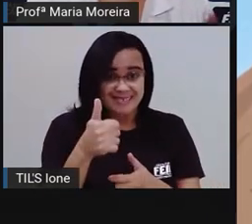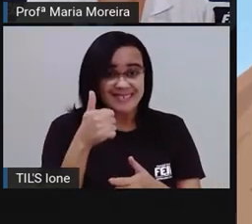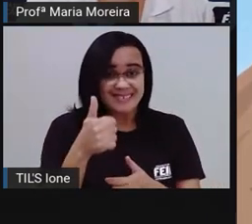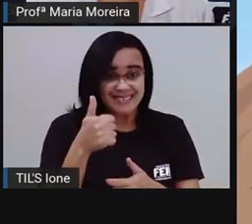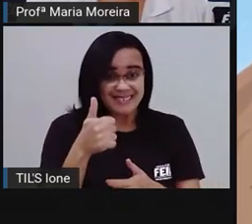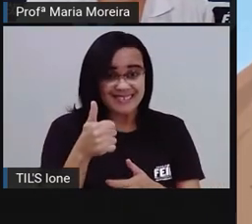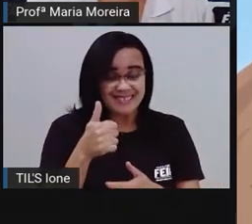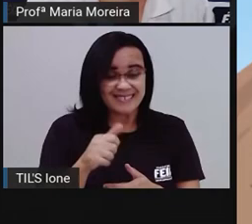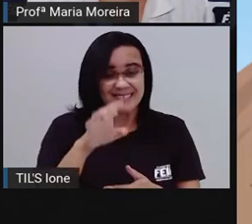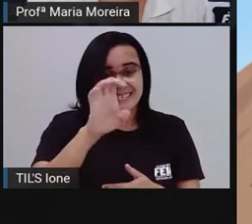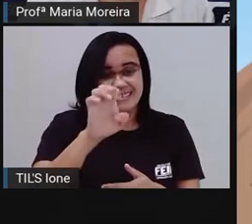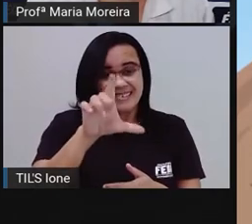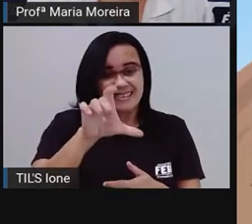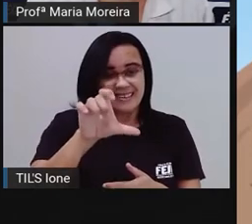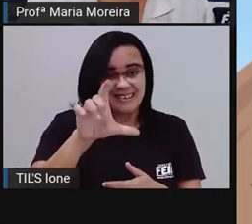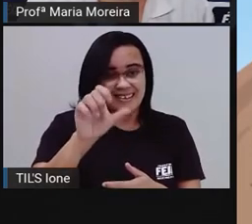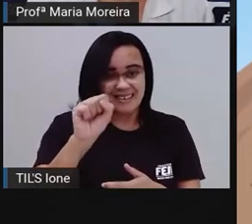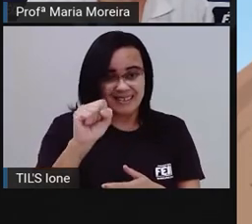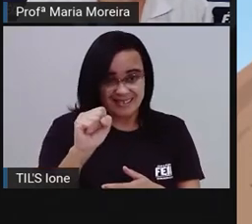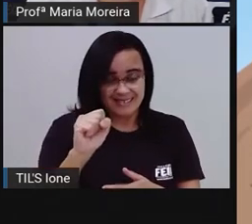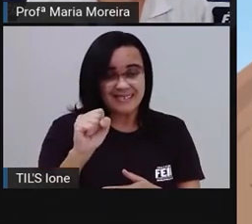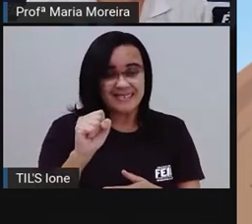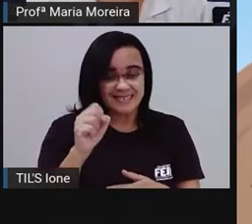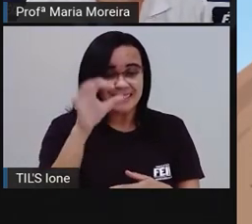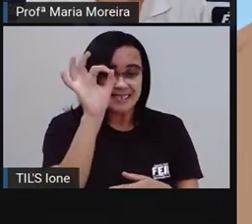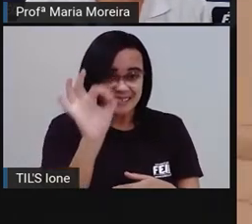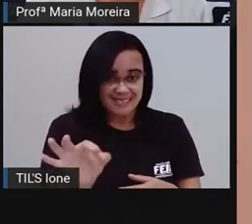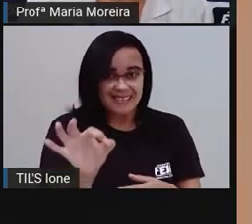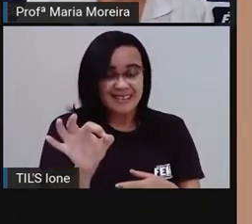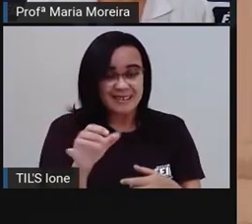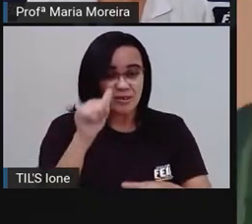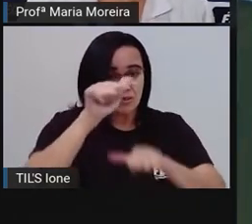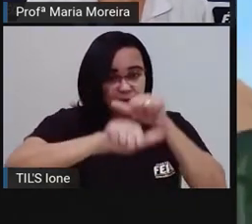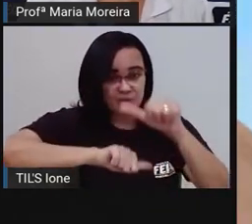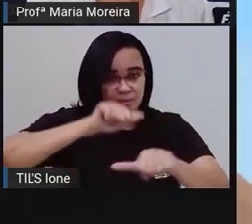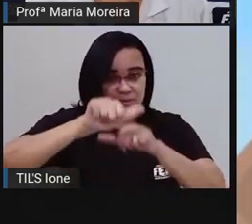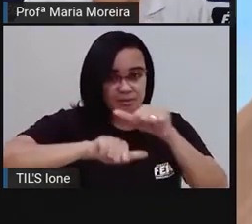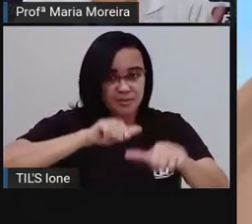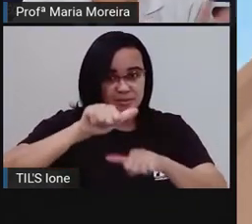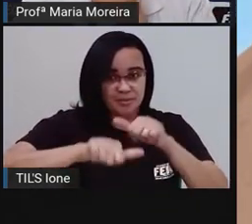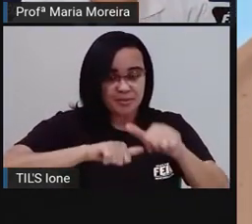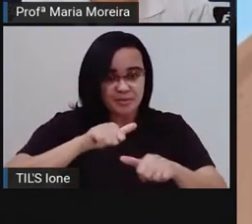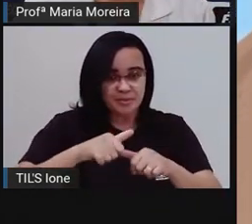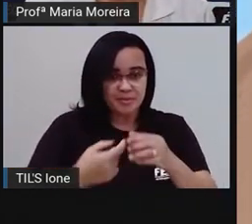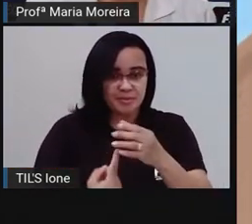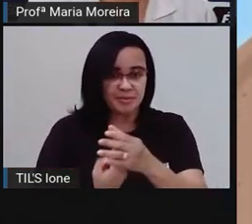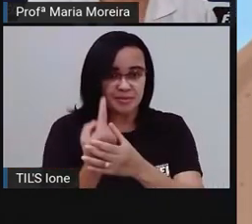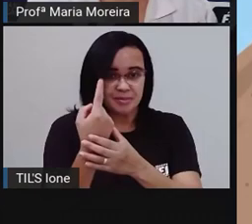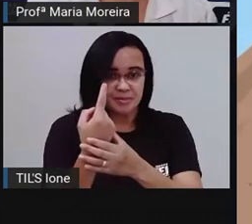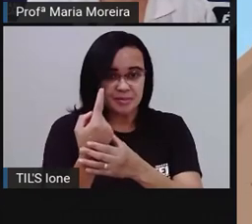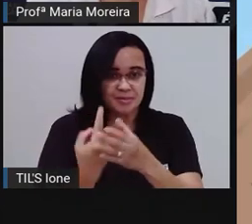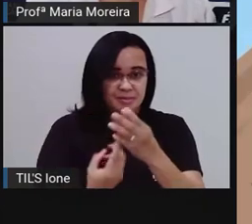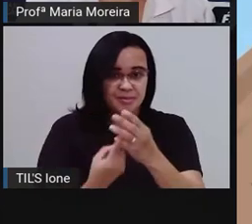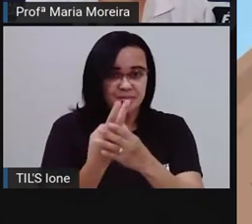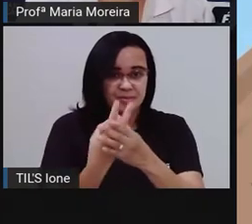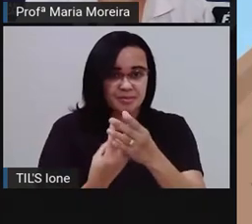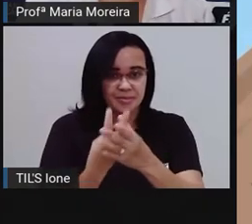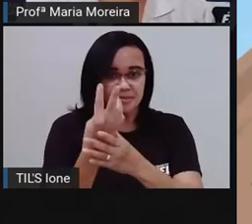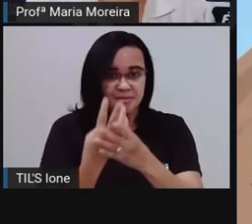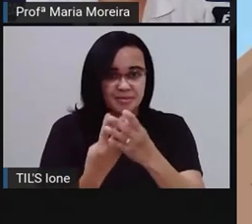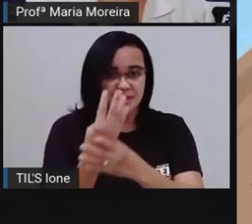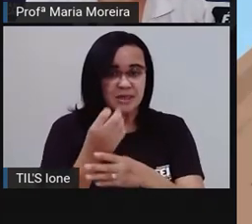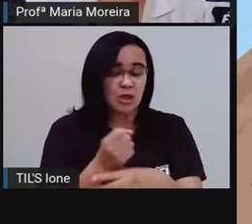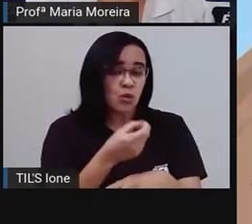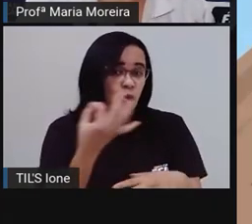pronome, tá o quê? Certo. Aí, ela agora vai mudar. Pronto. E vai subindo de nível. Tá? É bem